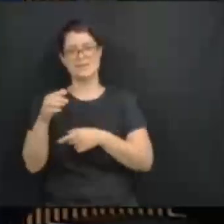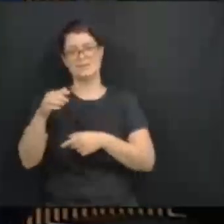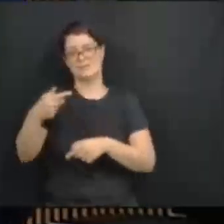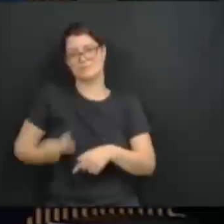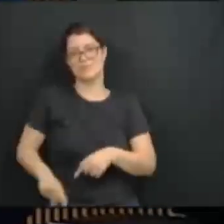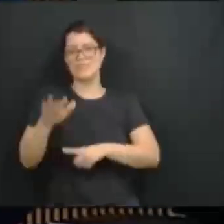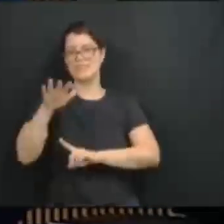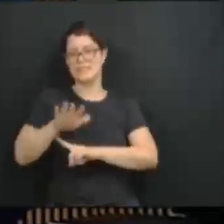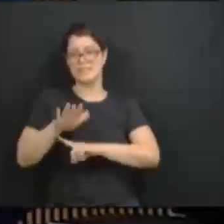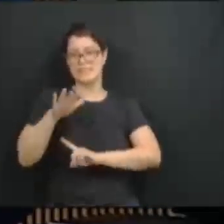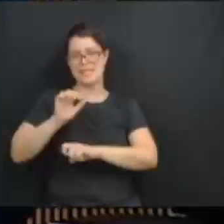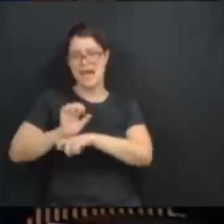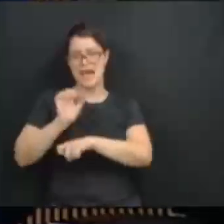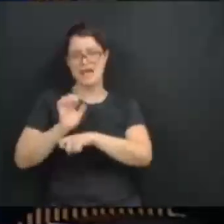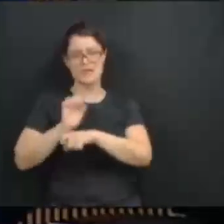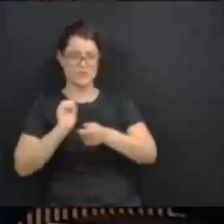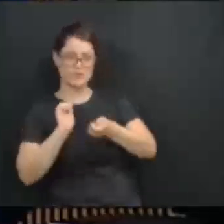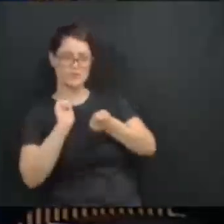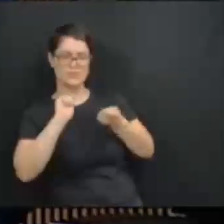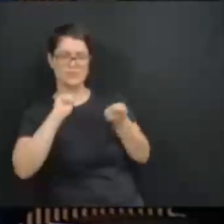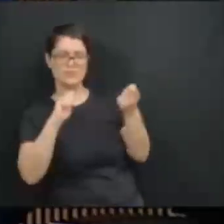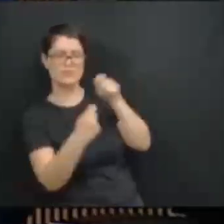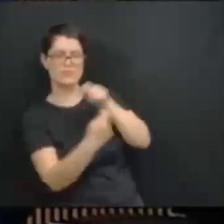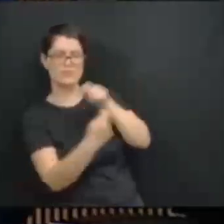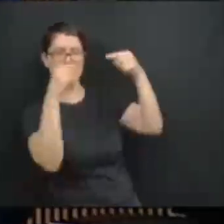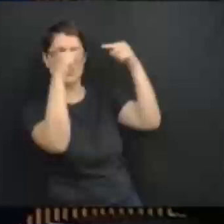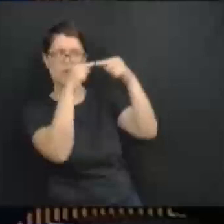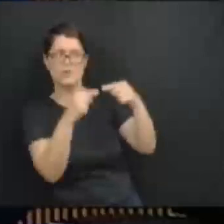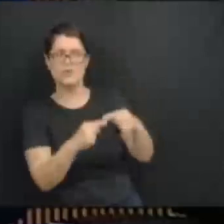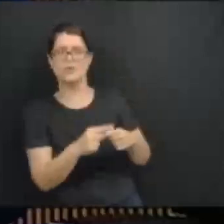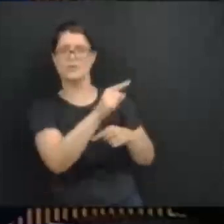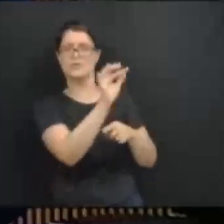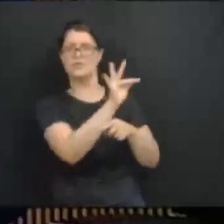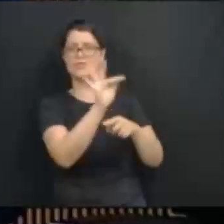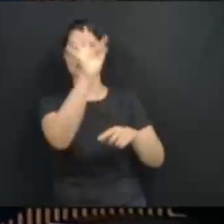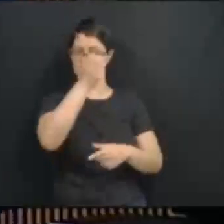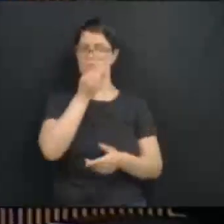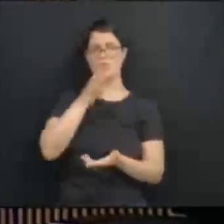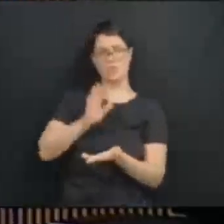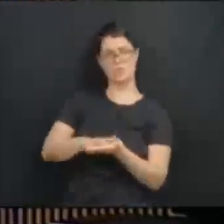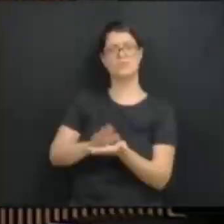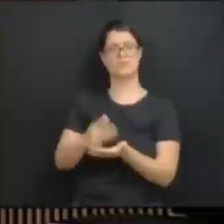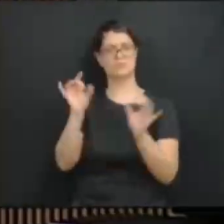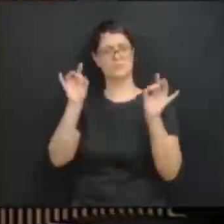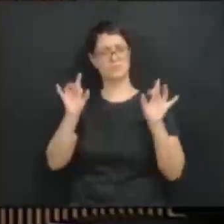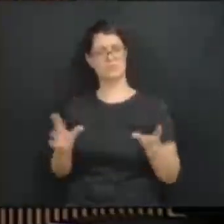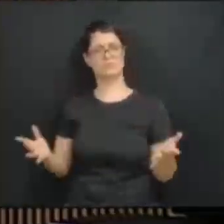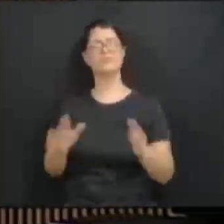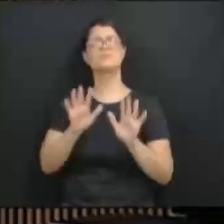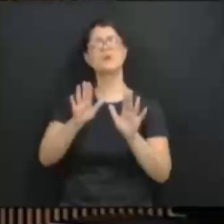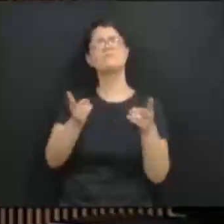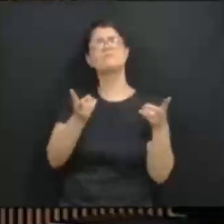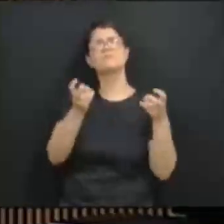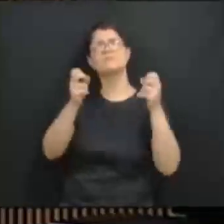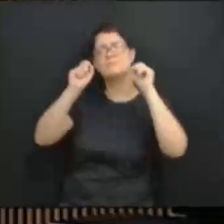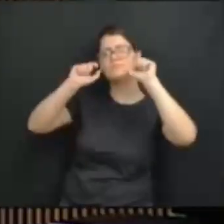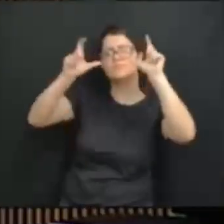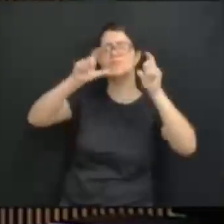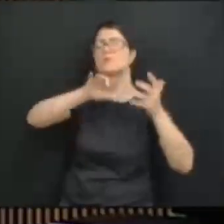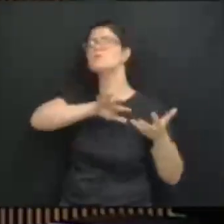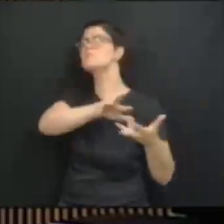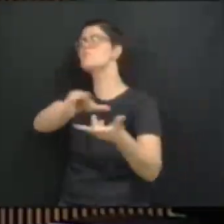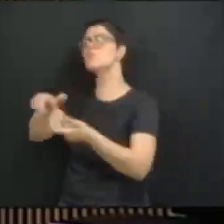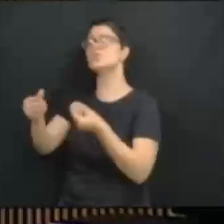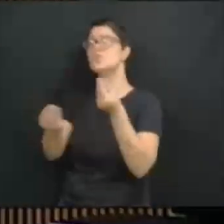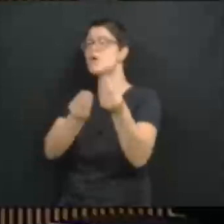vamos ver o que está acontecendo no mundo inteiro em relação a estatais de valor central e estratégico para a soberania